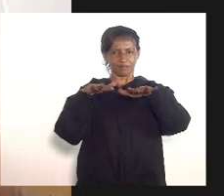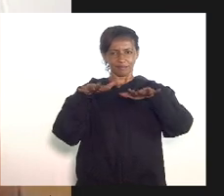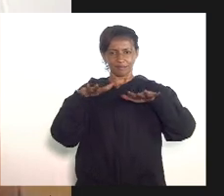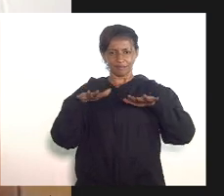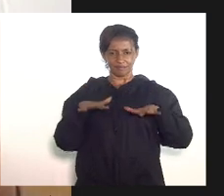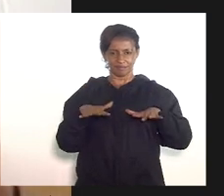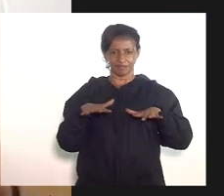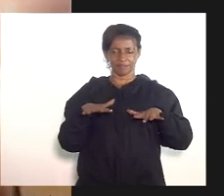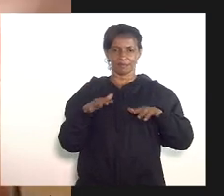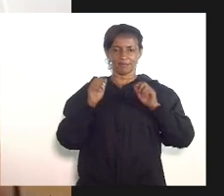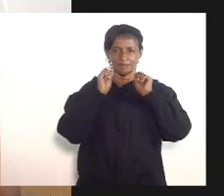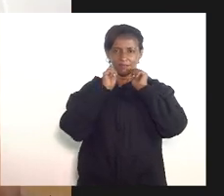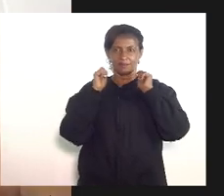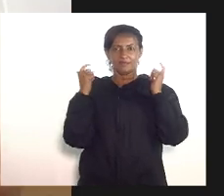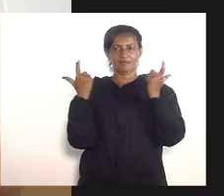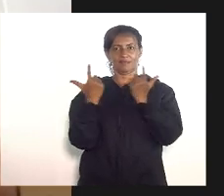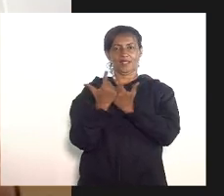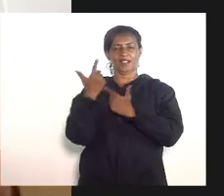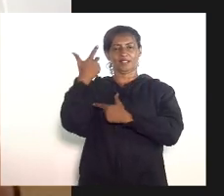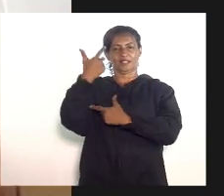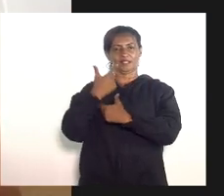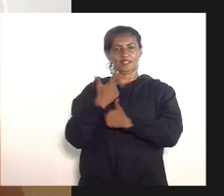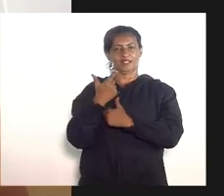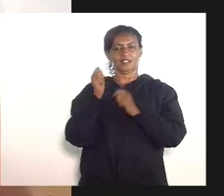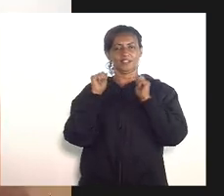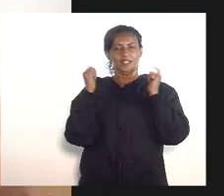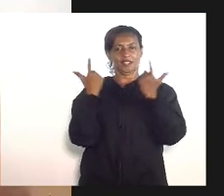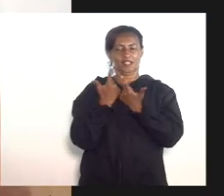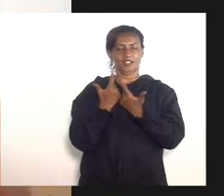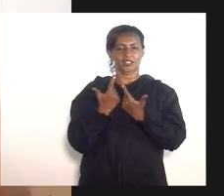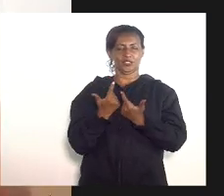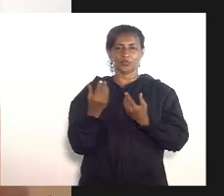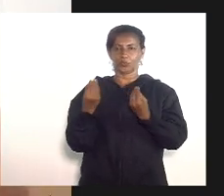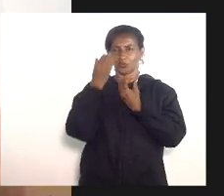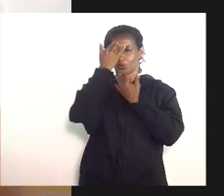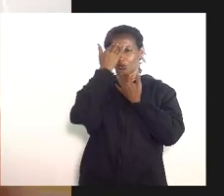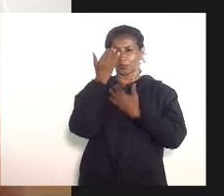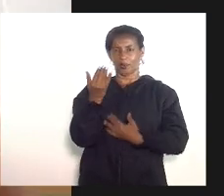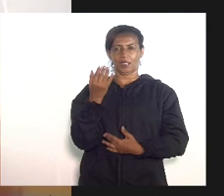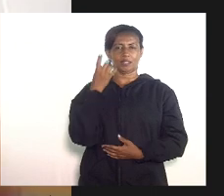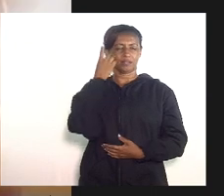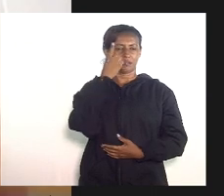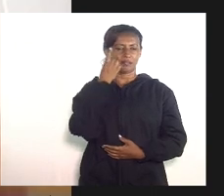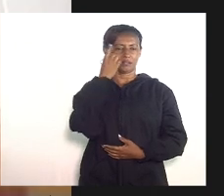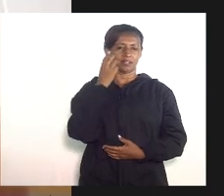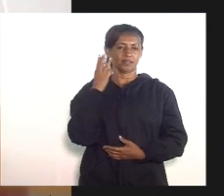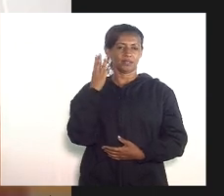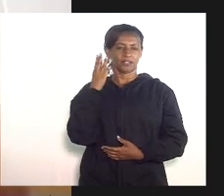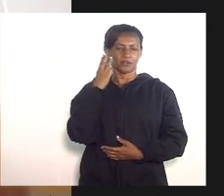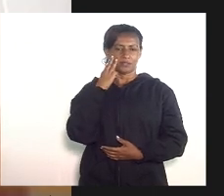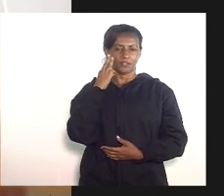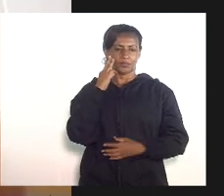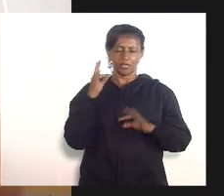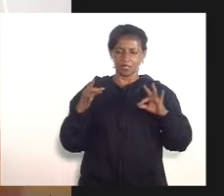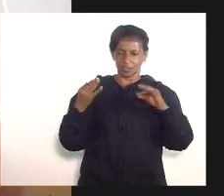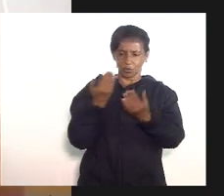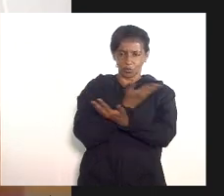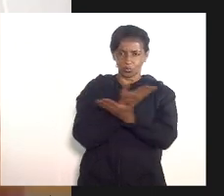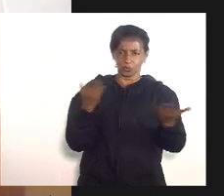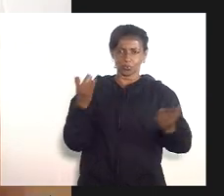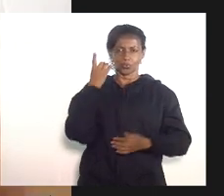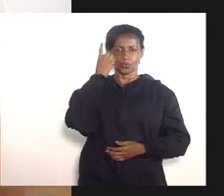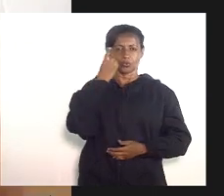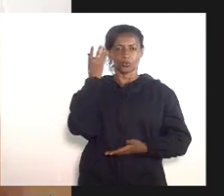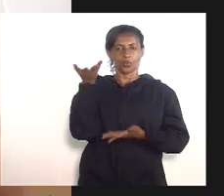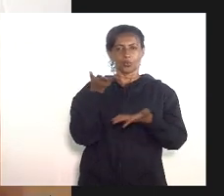Legislativa através da TV Alerta muito obrigado deputado Valdeck e muito obrigado a todos os companheiros e deputados que estão